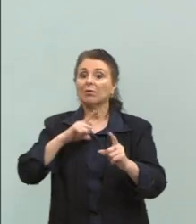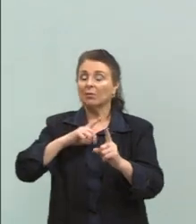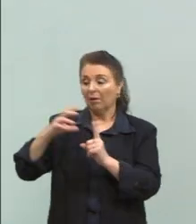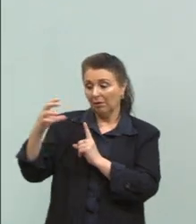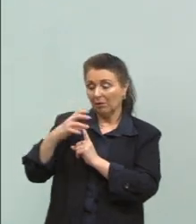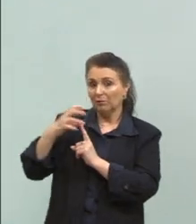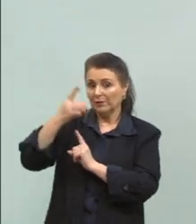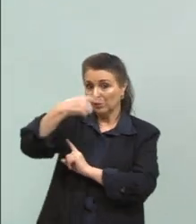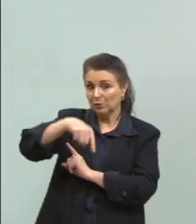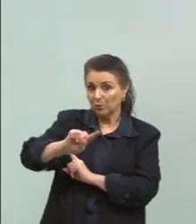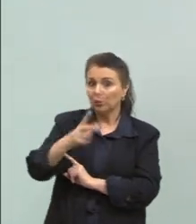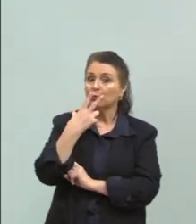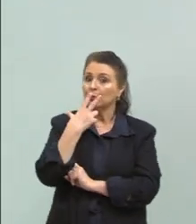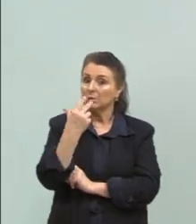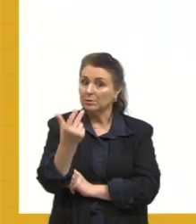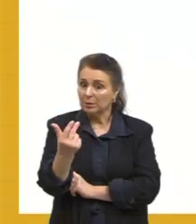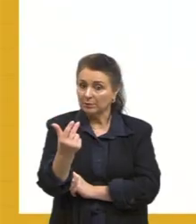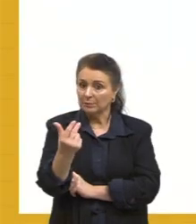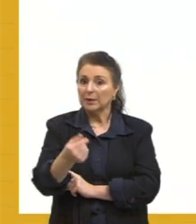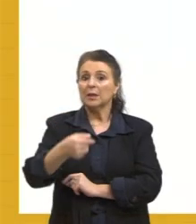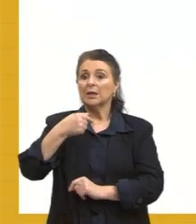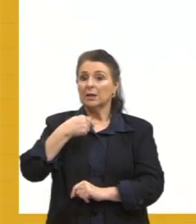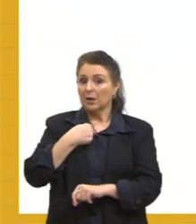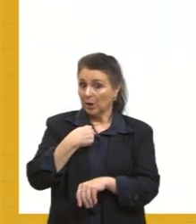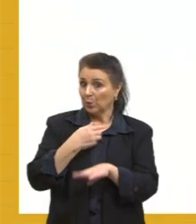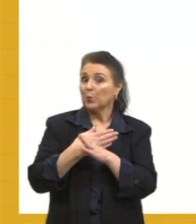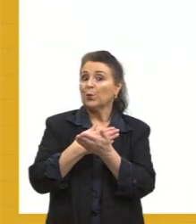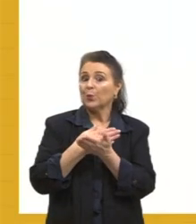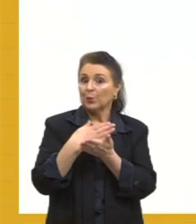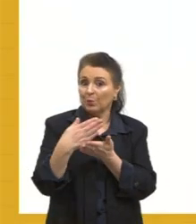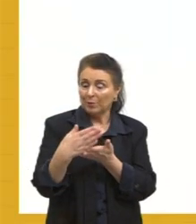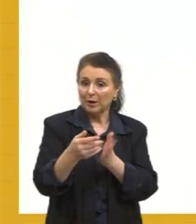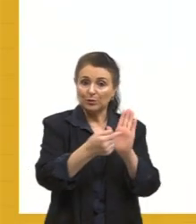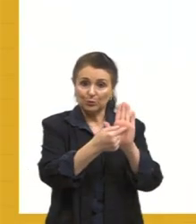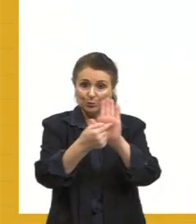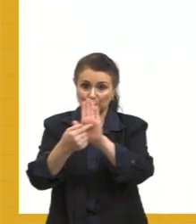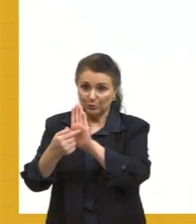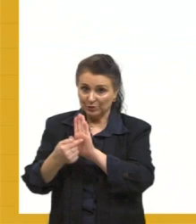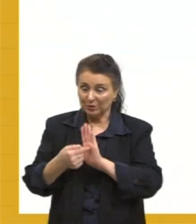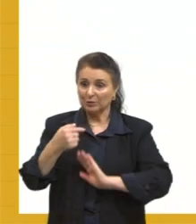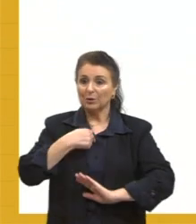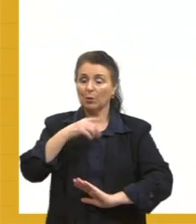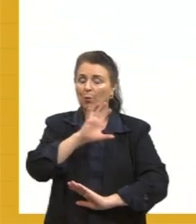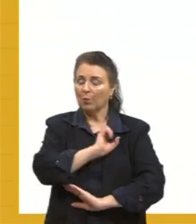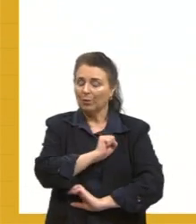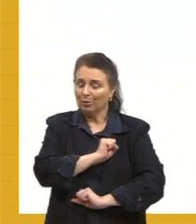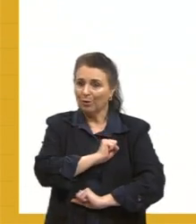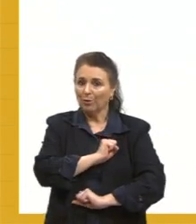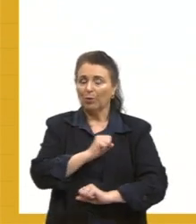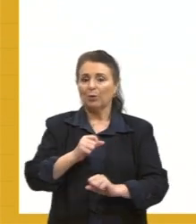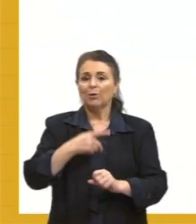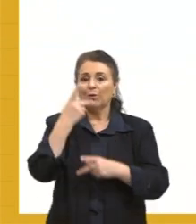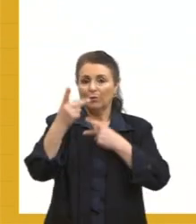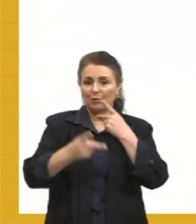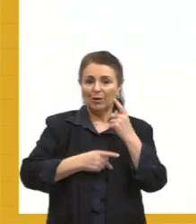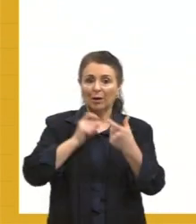pelos outros idiomas. E eu começo trazendo para vocês, vocês sabem que eu adoro definir termos, em todas as minhas